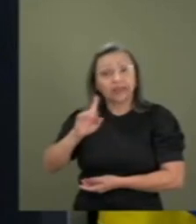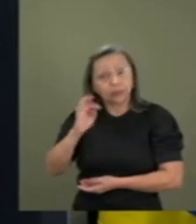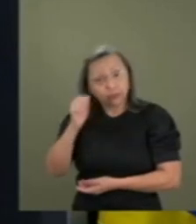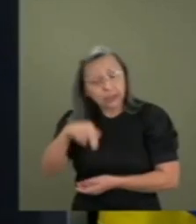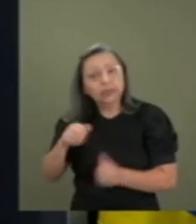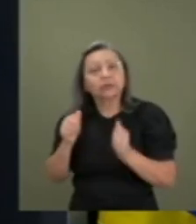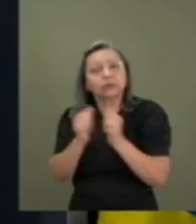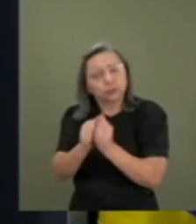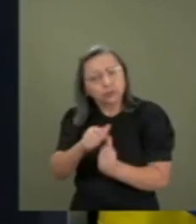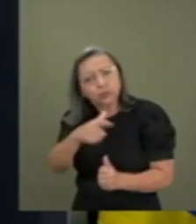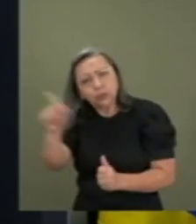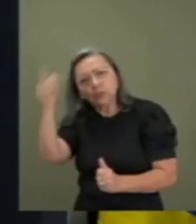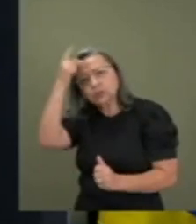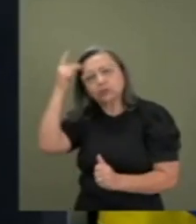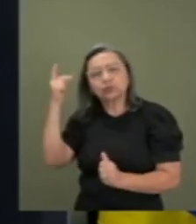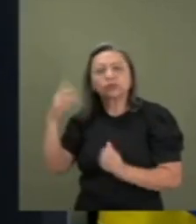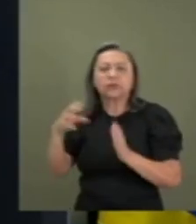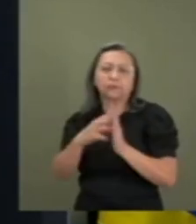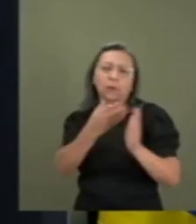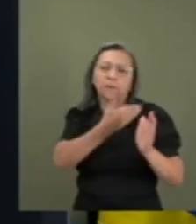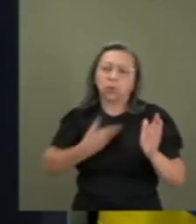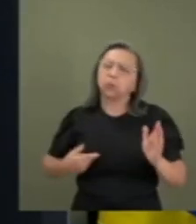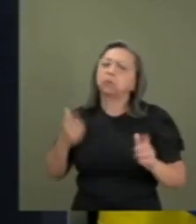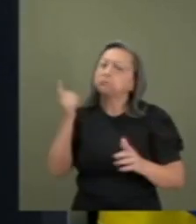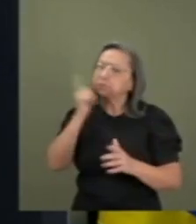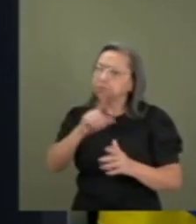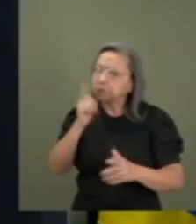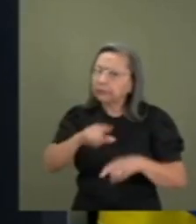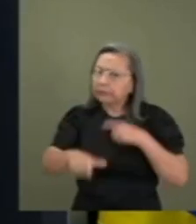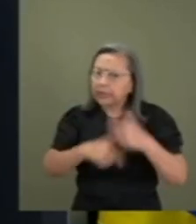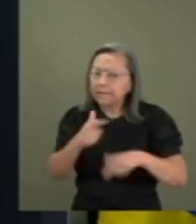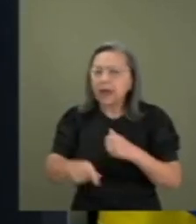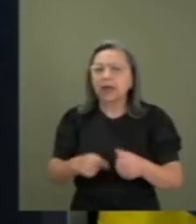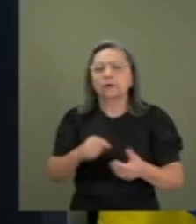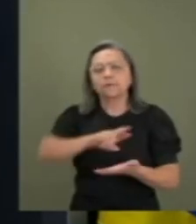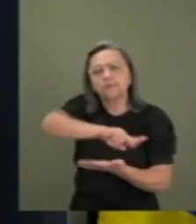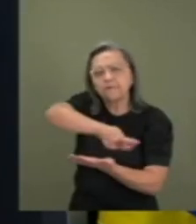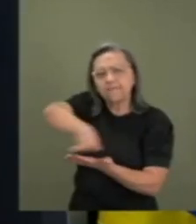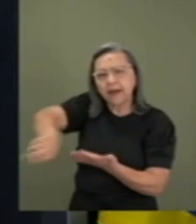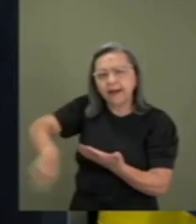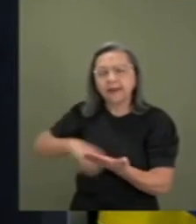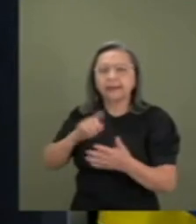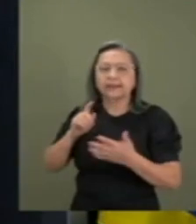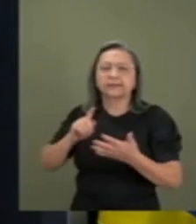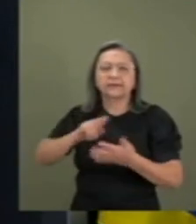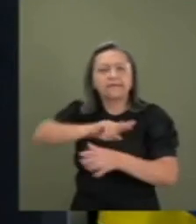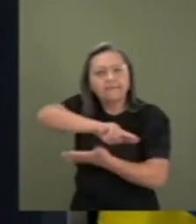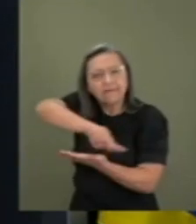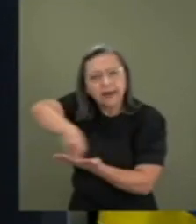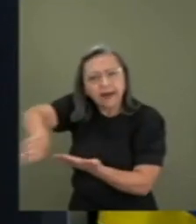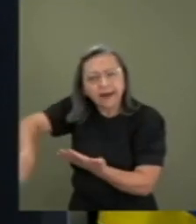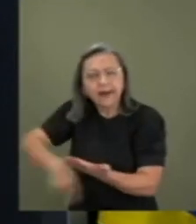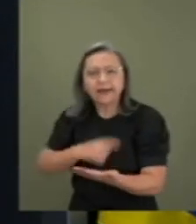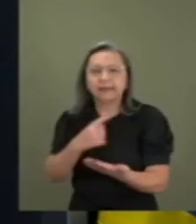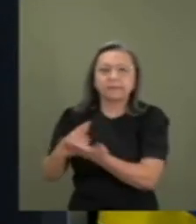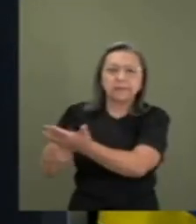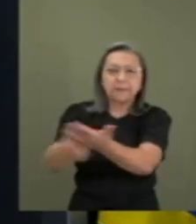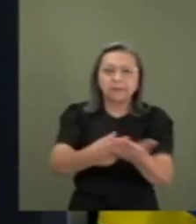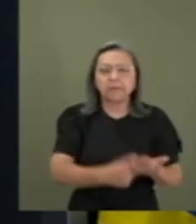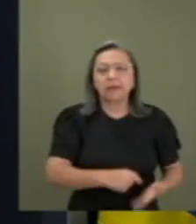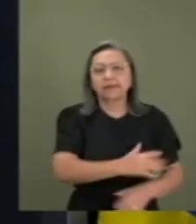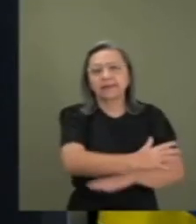fazer um trabalho com várias operações da Lava Jato, que eu